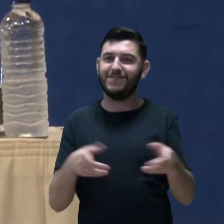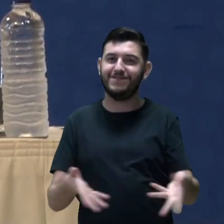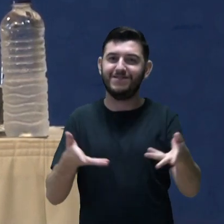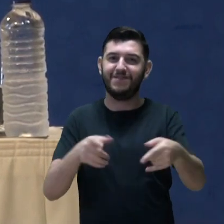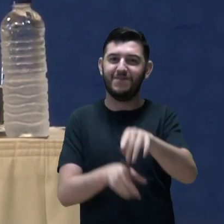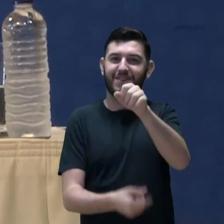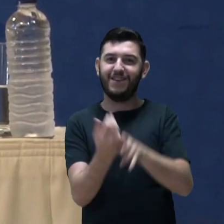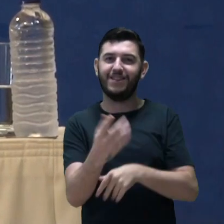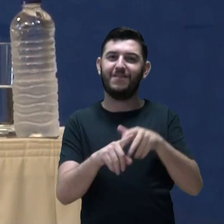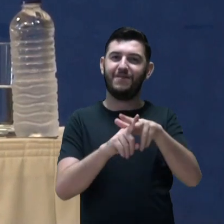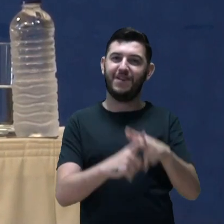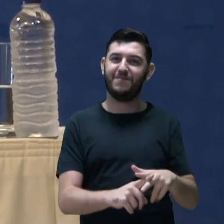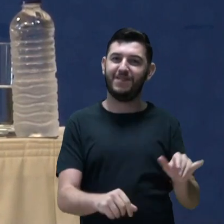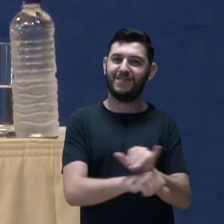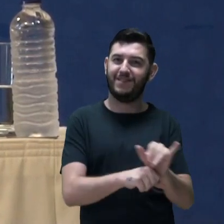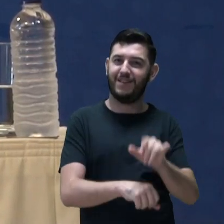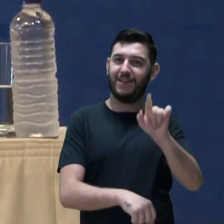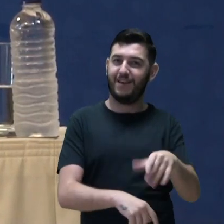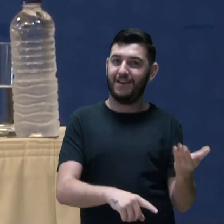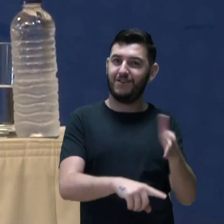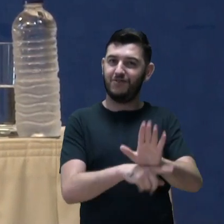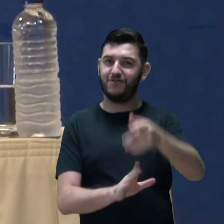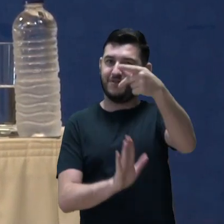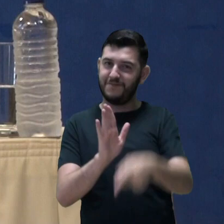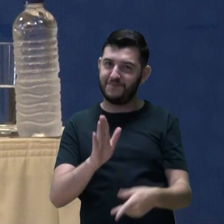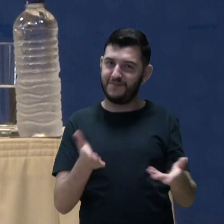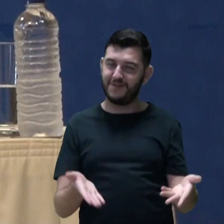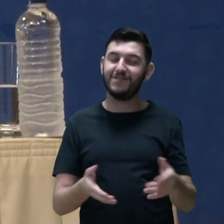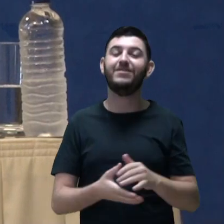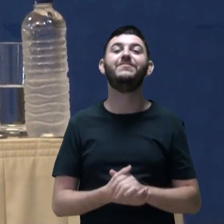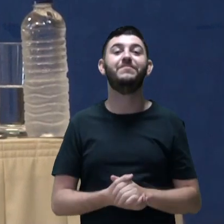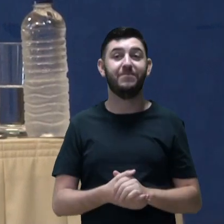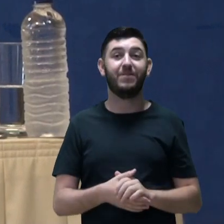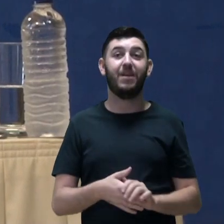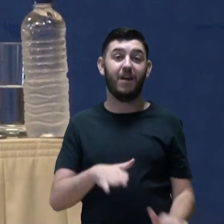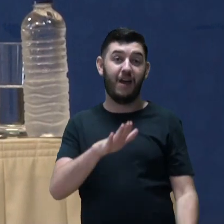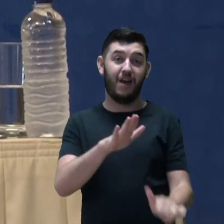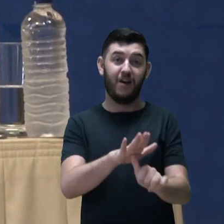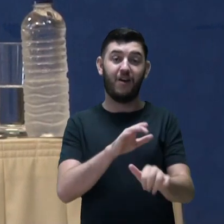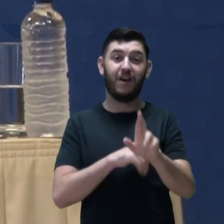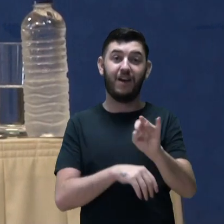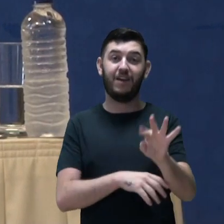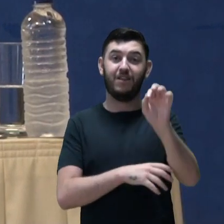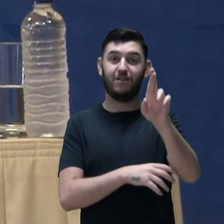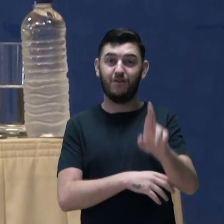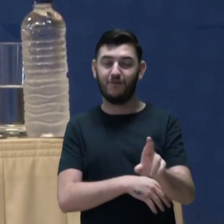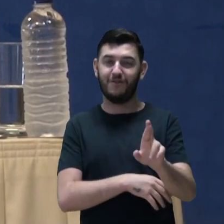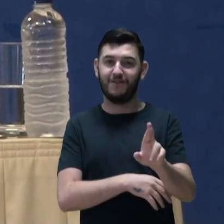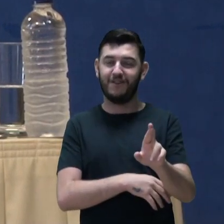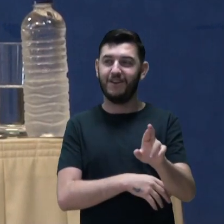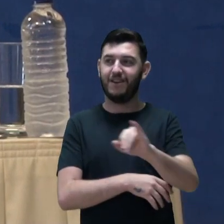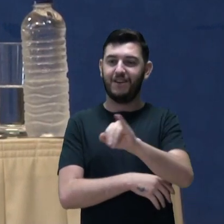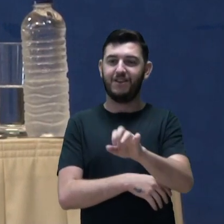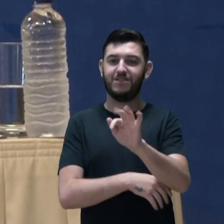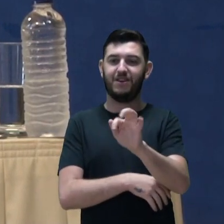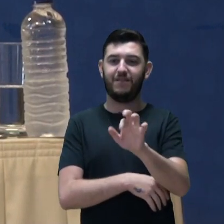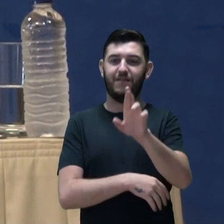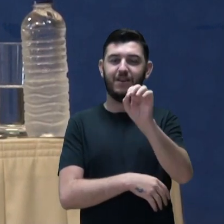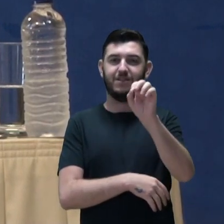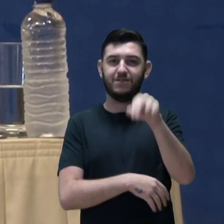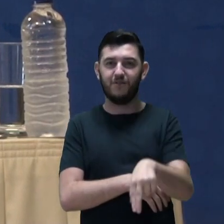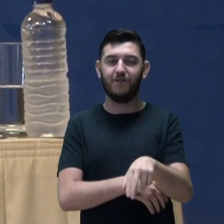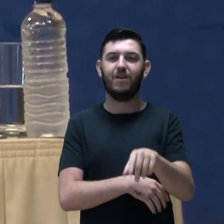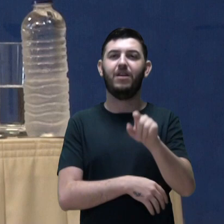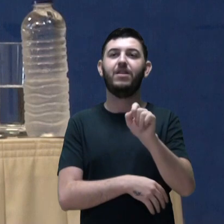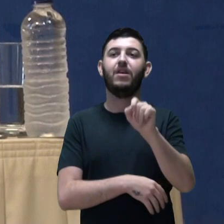dessas ferramentas e desses caminhos. ao reitor Jefferson, do Instituto Federal Fluminense, vice